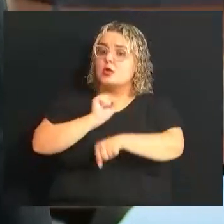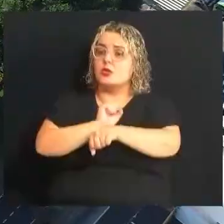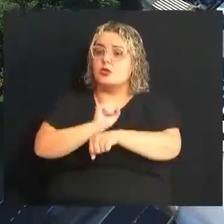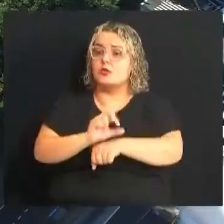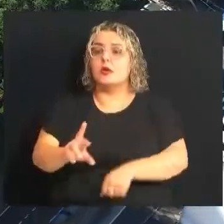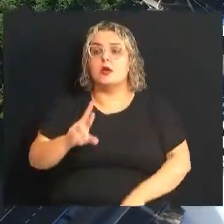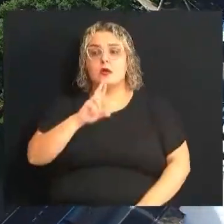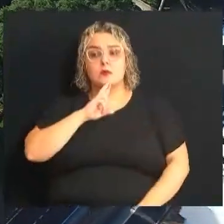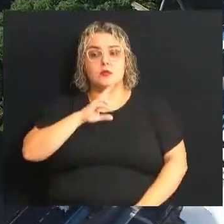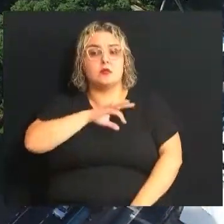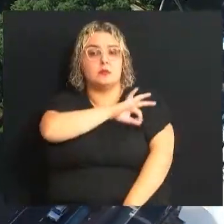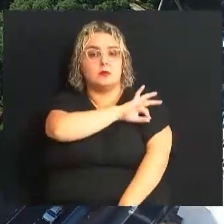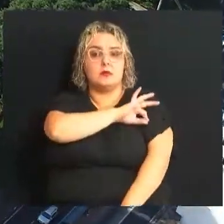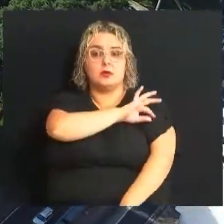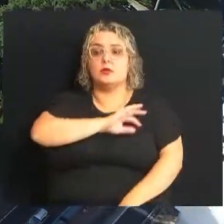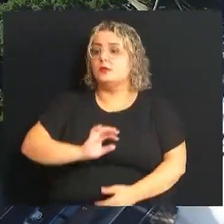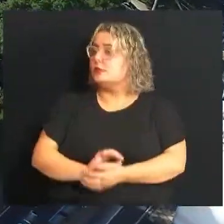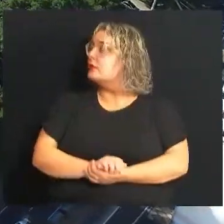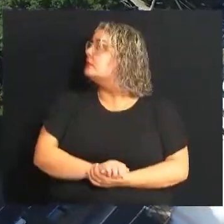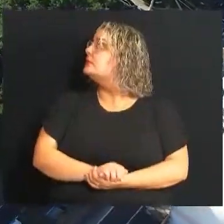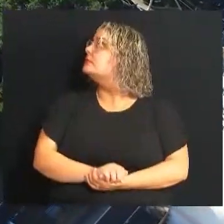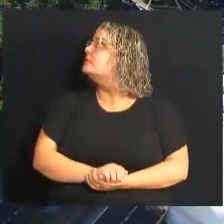Campinas O parlamentar aguarda o retorno da Prefeitura aí aí E aí